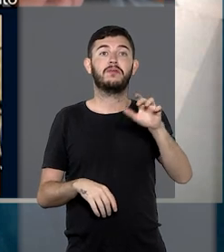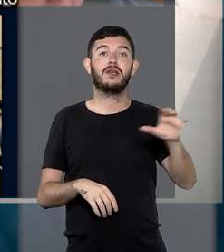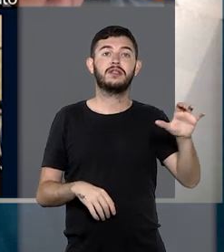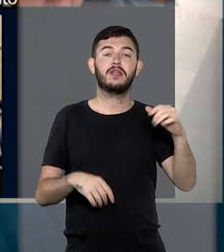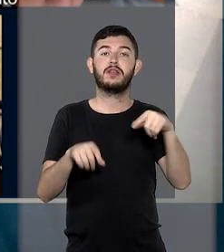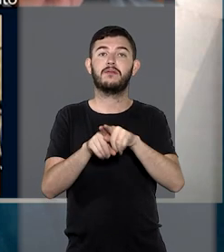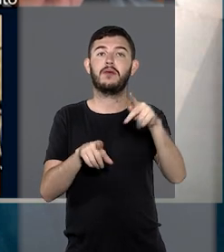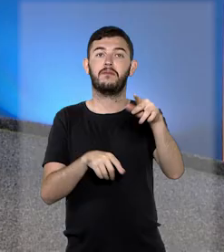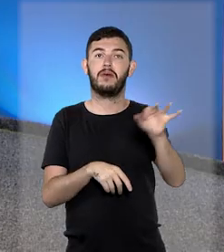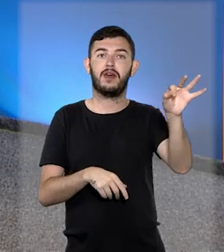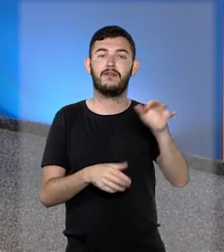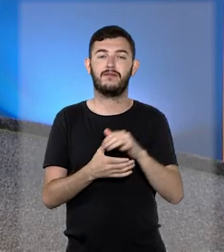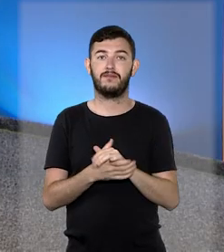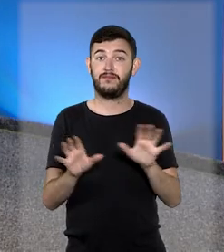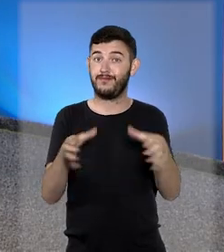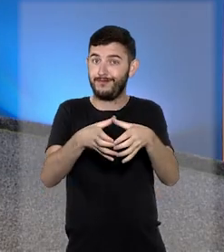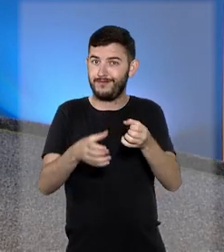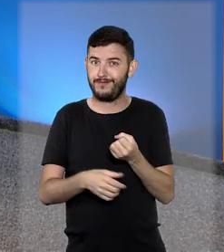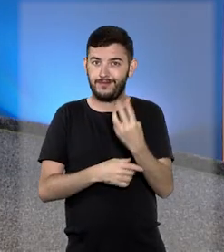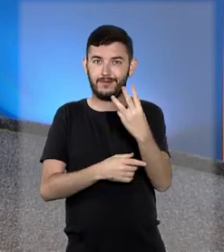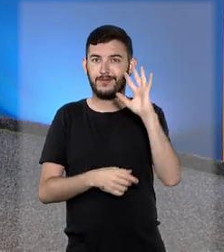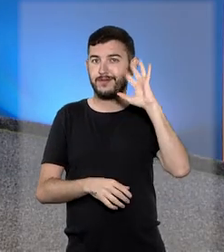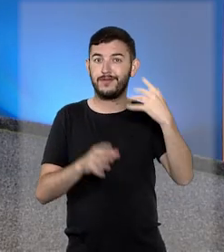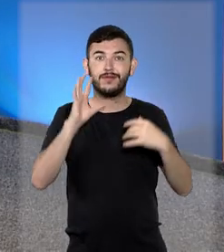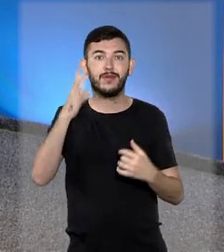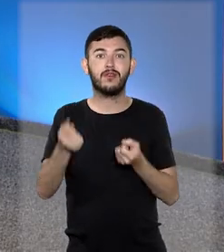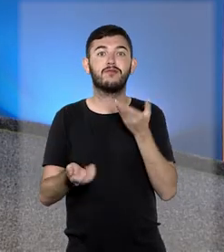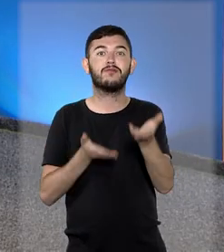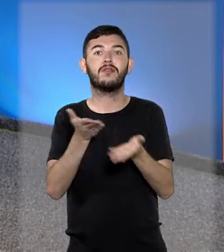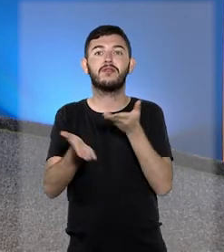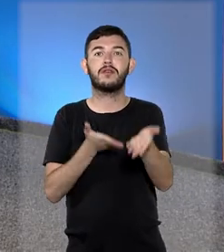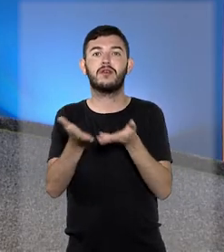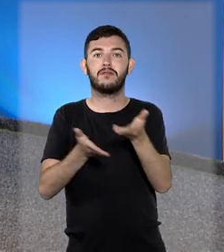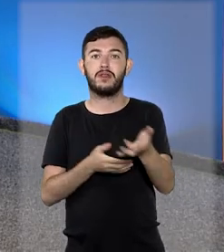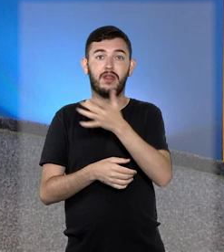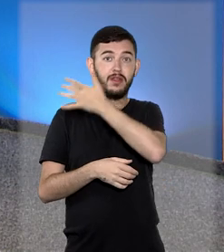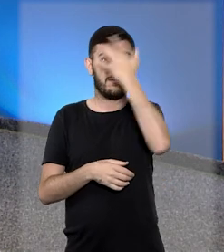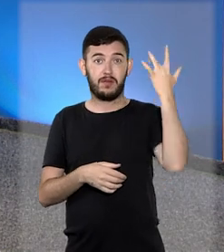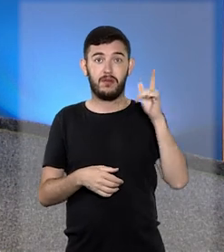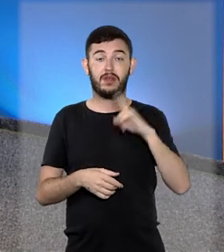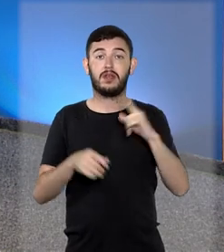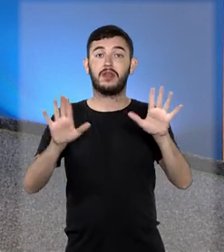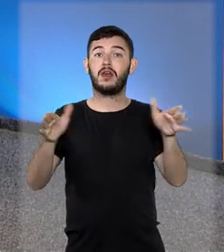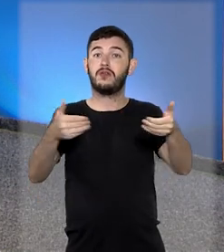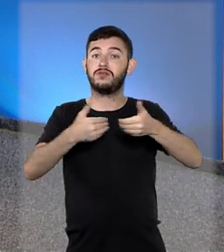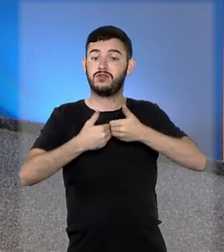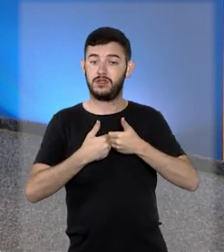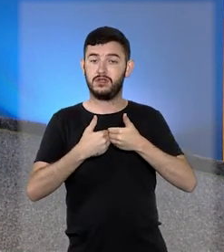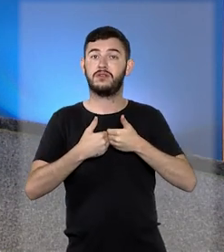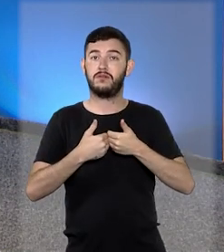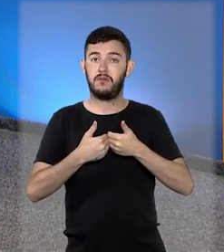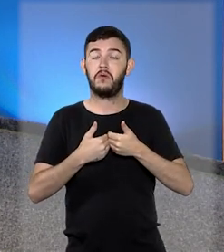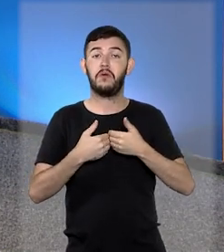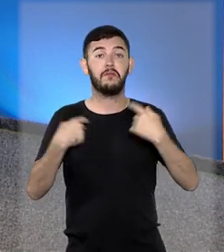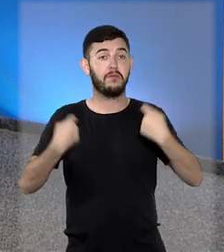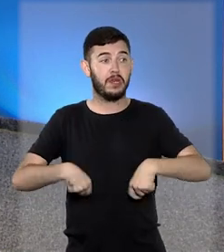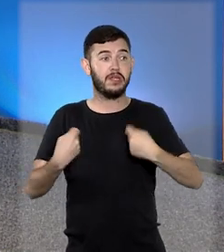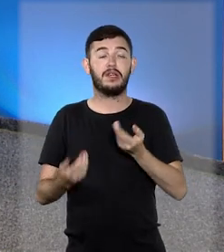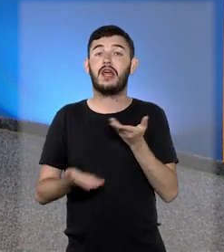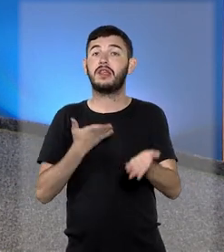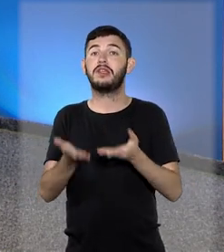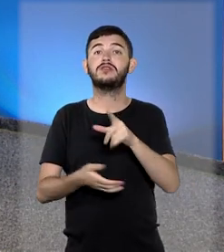Civil e Federal. E a terceira turma decidiu que o tratamento multidisciplinar de transtorno do espectro autista